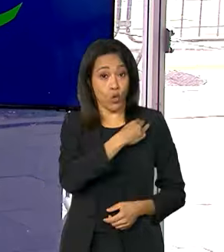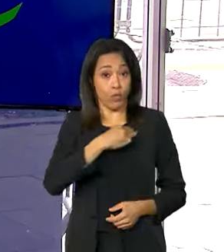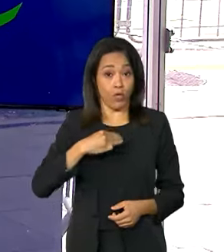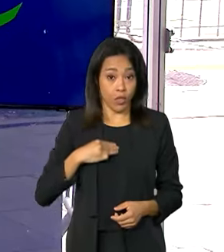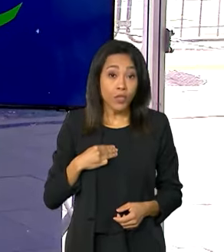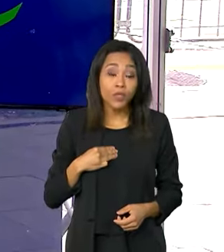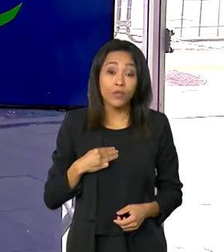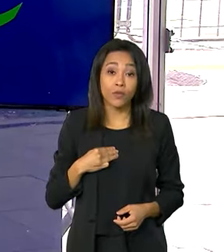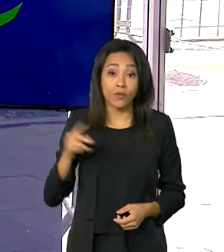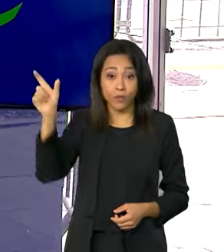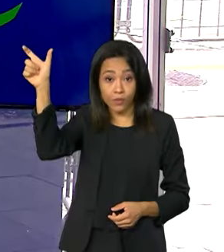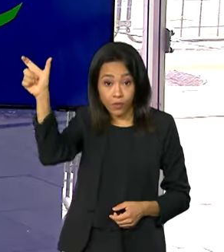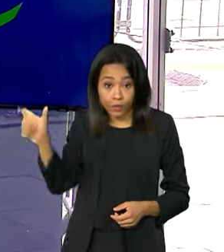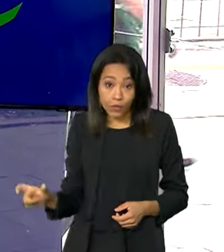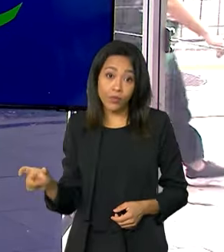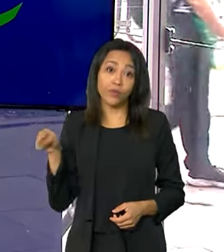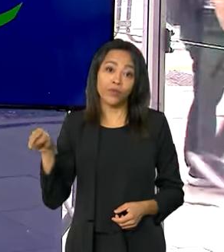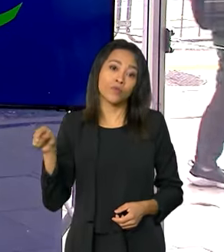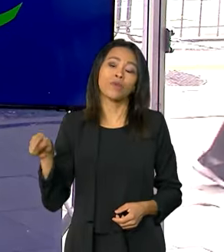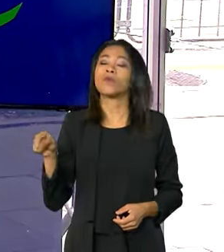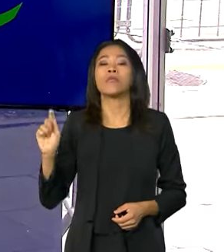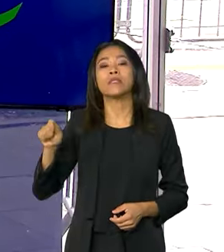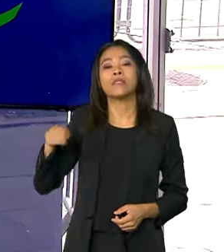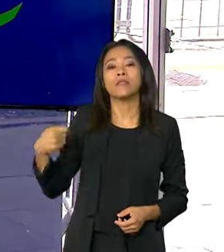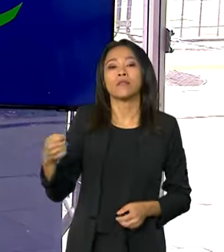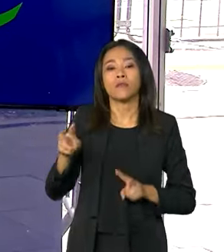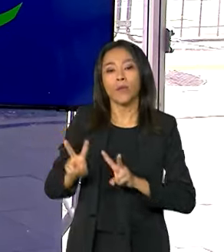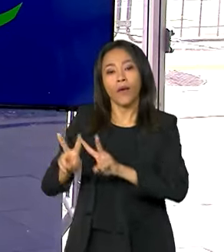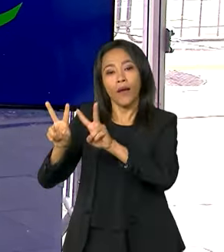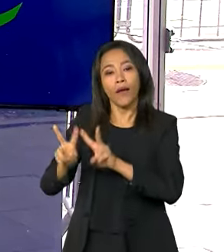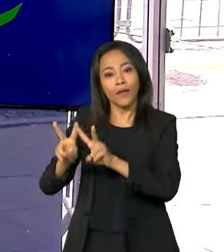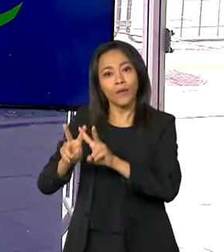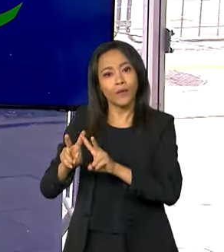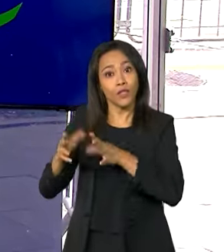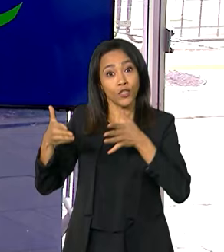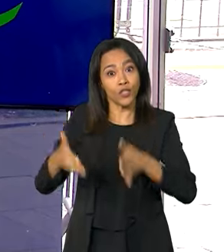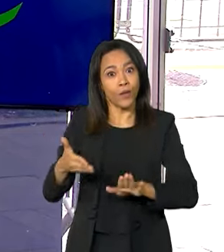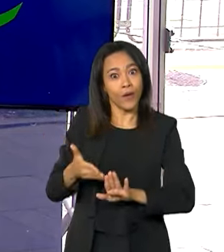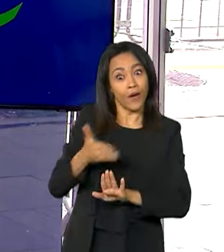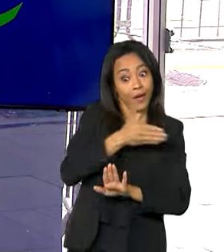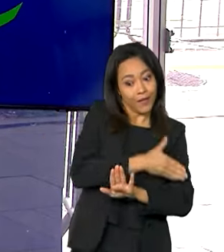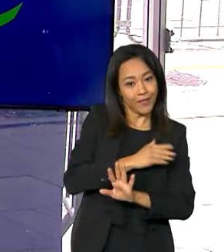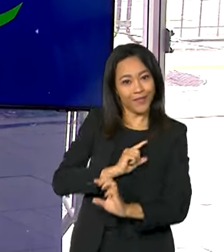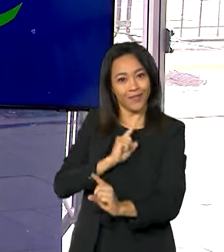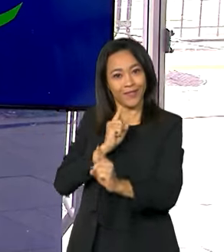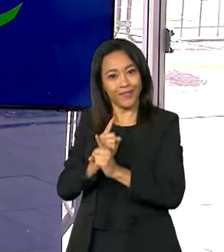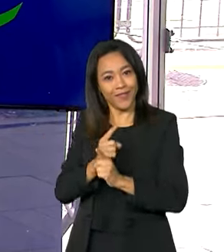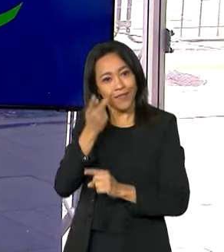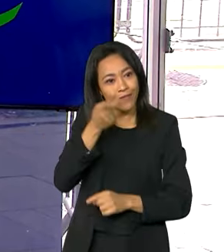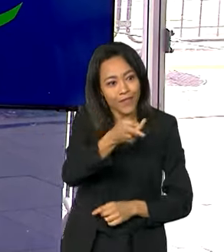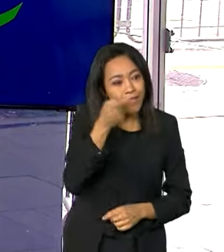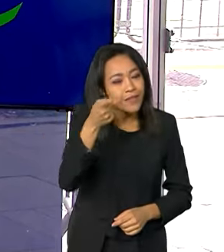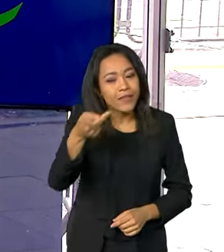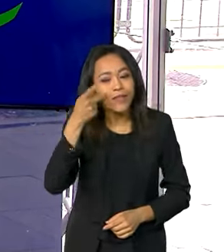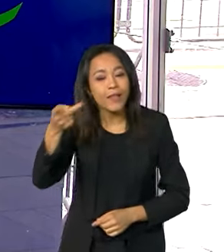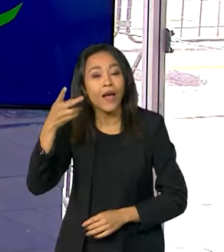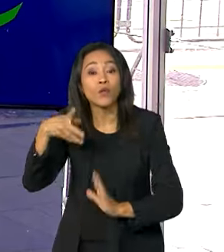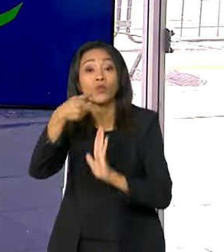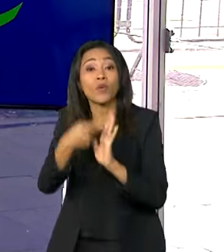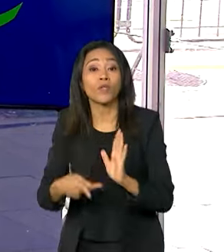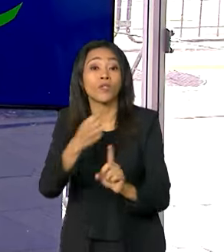e Assistência Social, Família e Combate à Fome, chegou antecipadamente aqui ao Rio de Janeiro para visitar projetos sociais